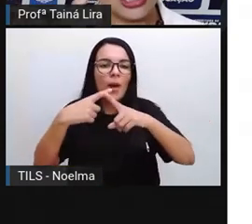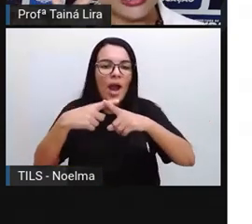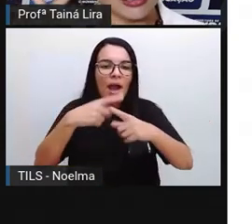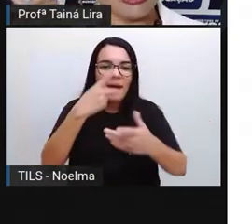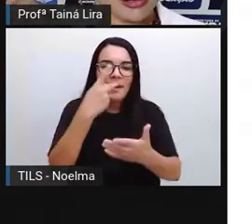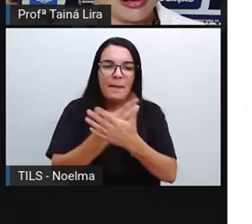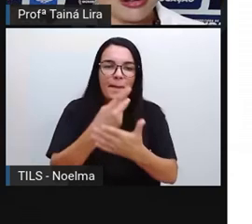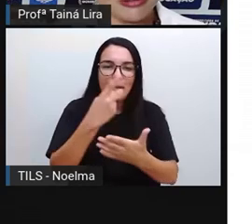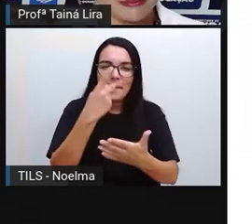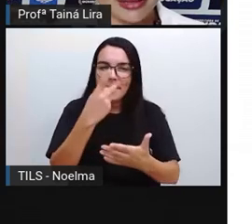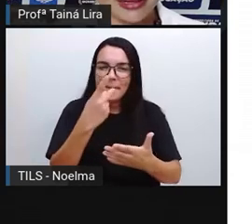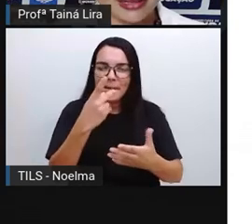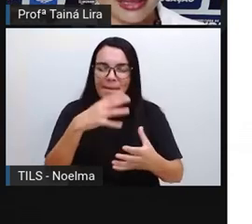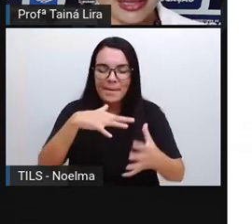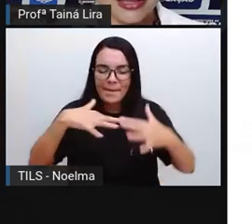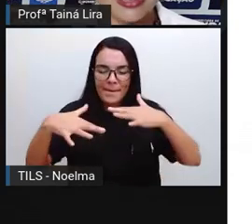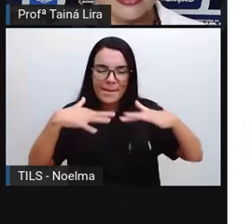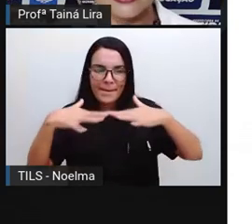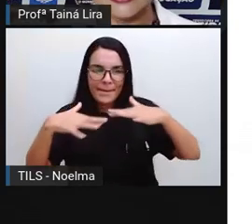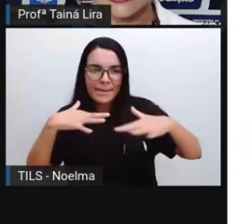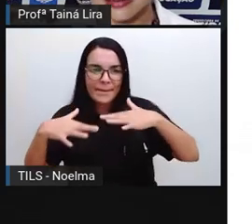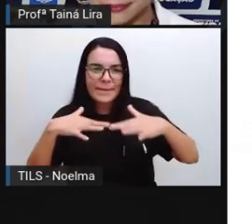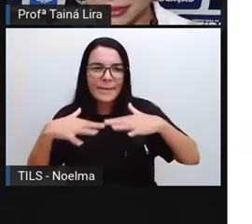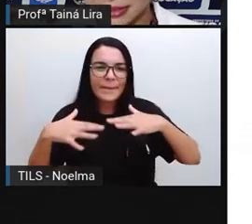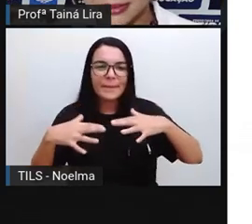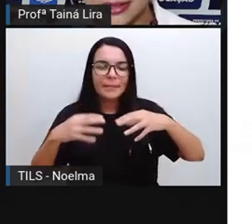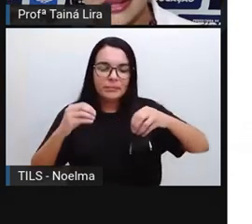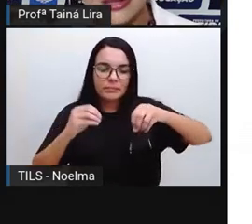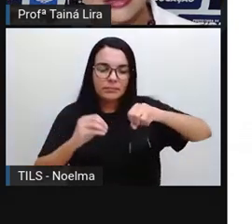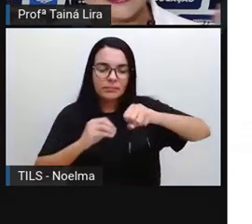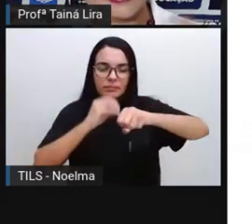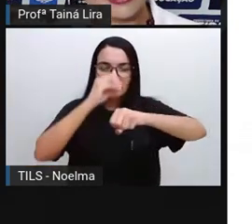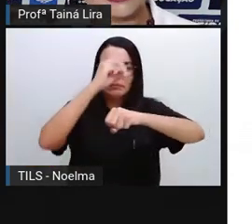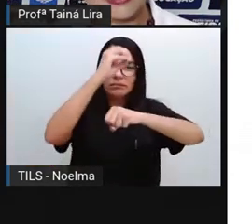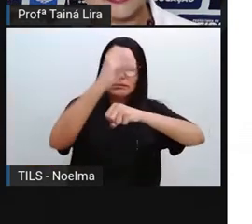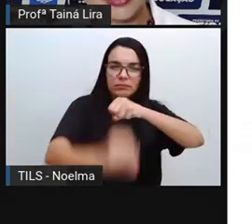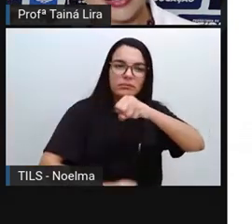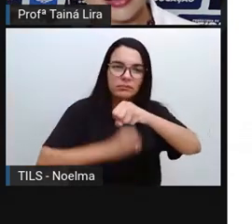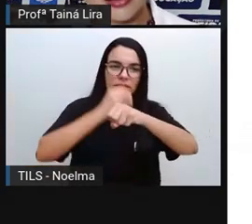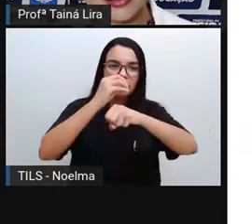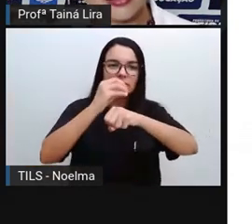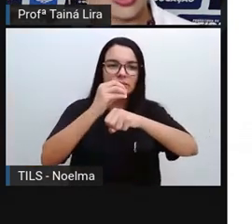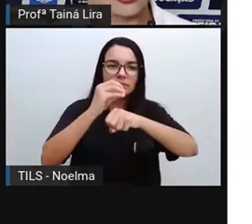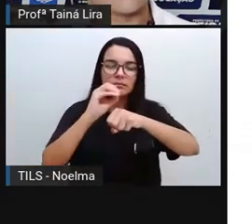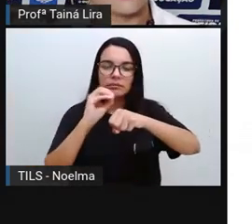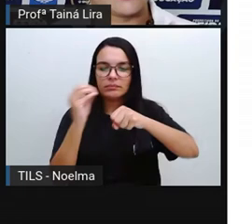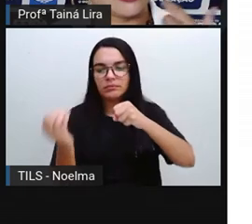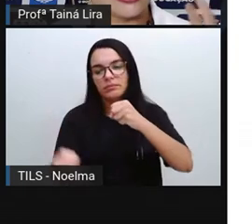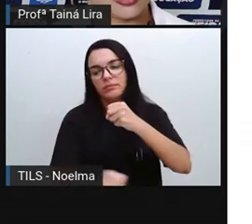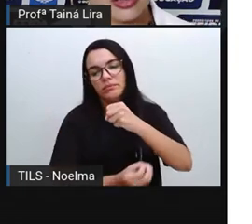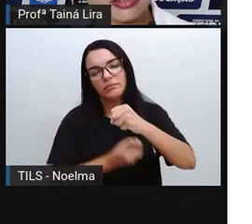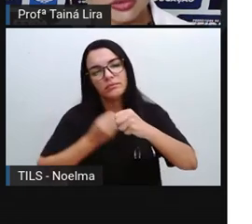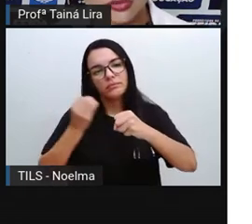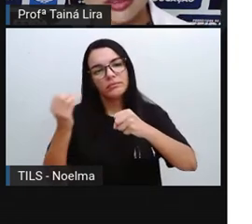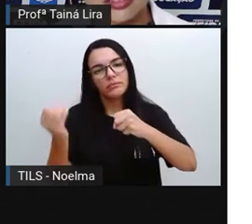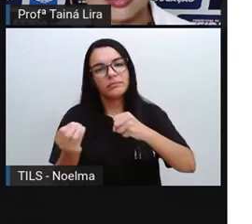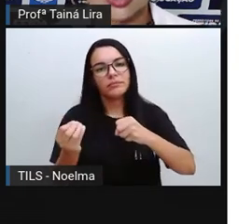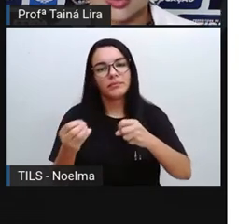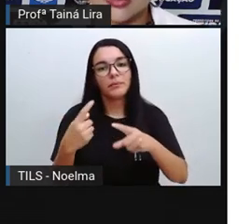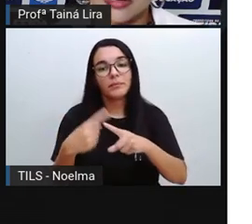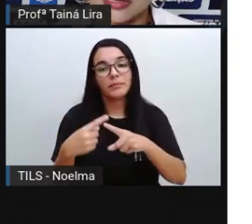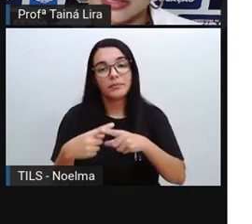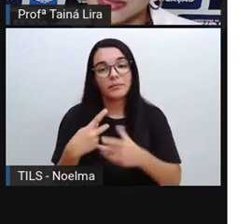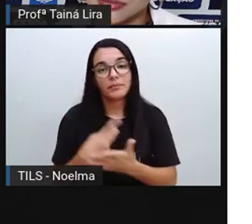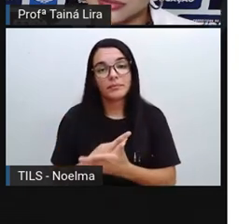Terra gira igual a uma bailarina. E também, né? Para a gente ter aí as estações